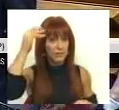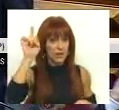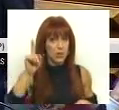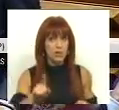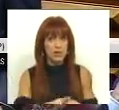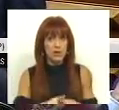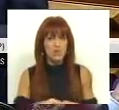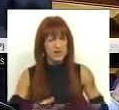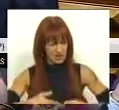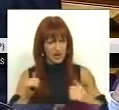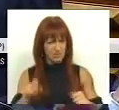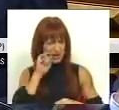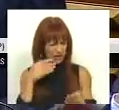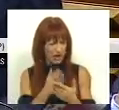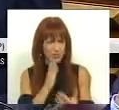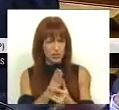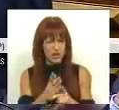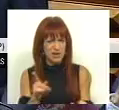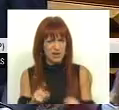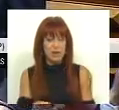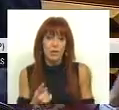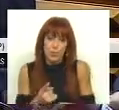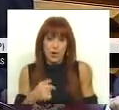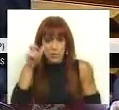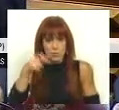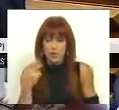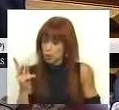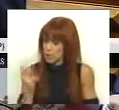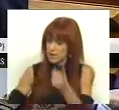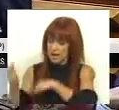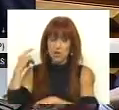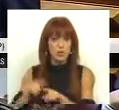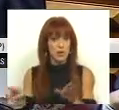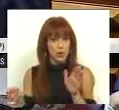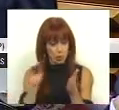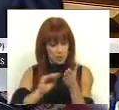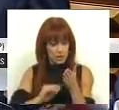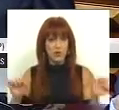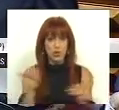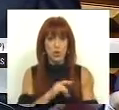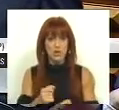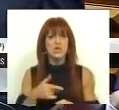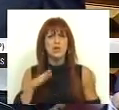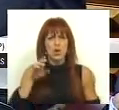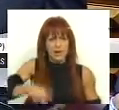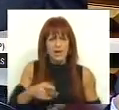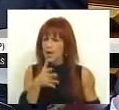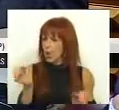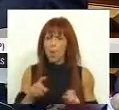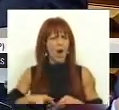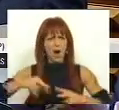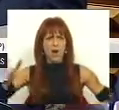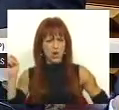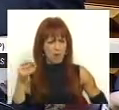é se sente confortável na defesa deste processo, tanto mais que a Exª há dois anos, num artigo do Jornal de Notícias, dizia que não há